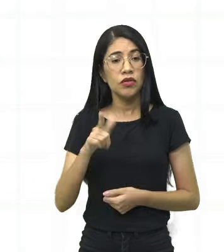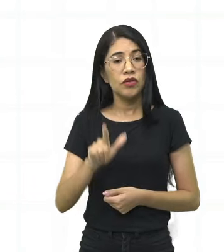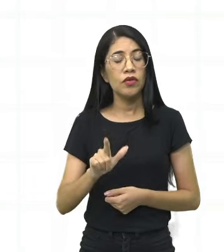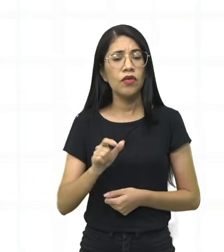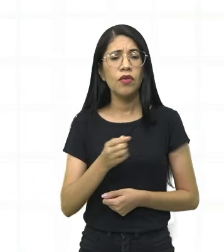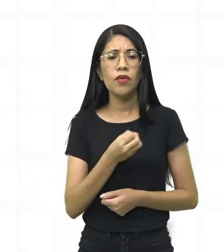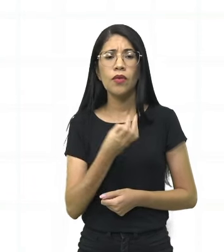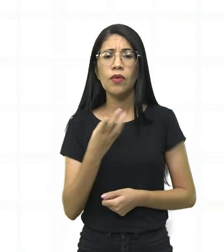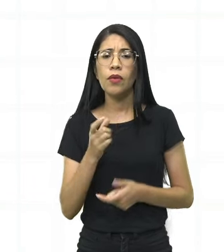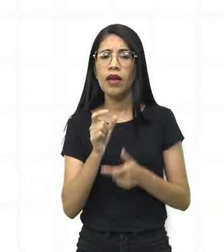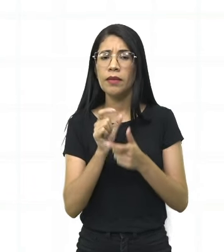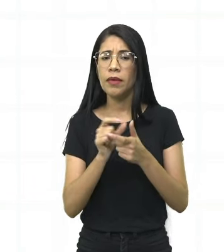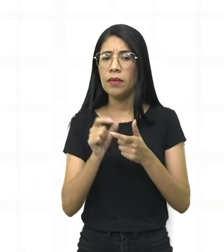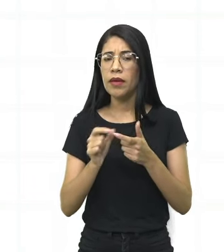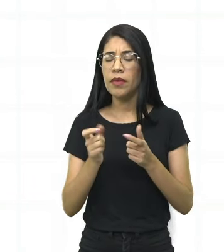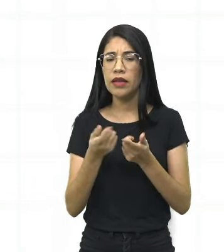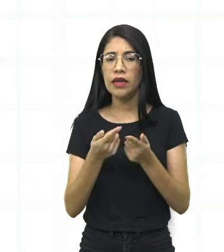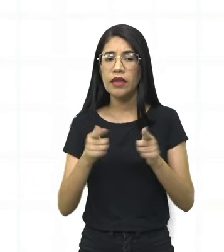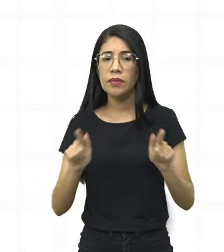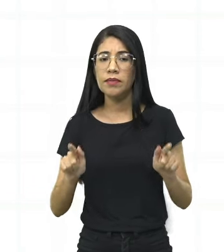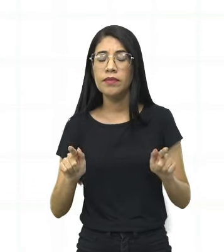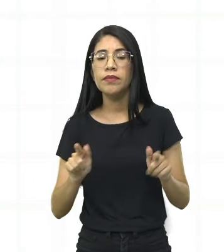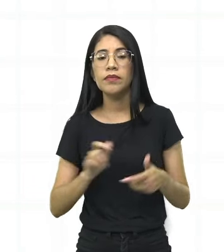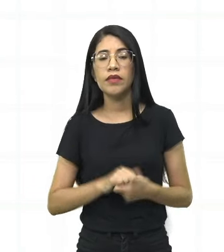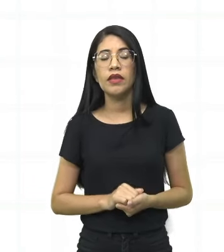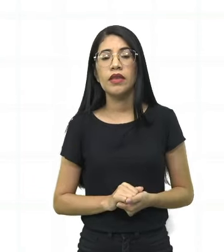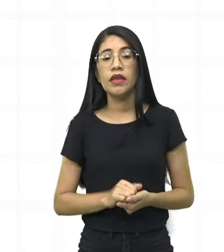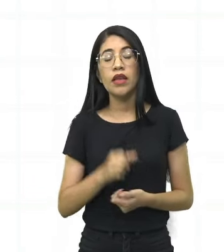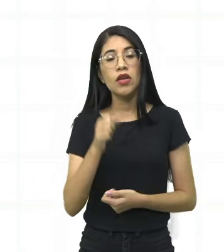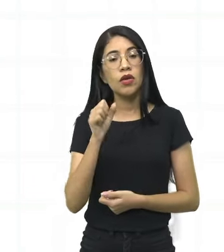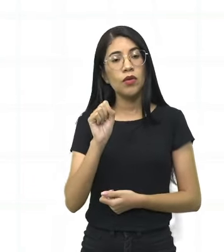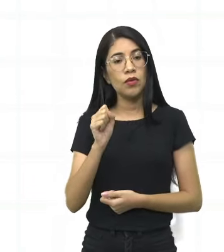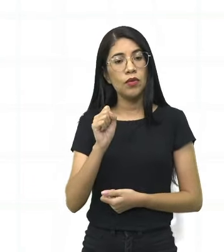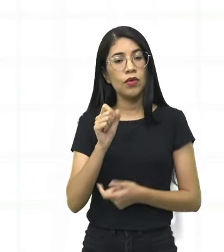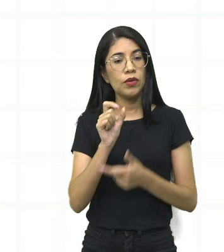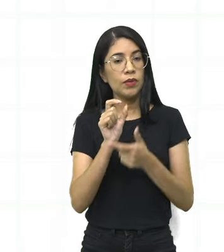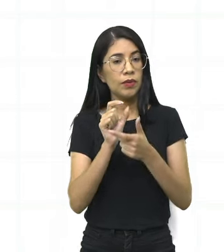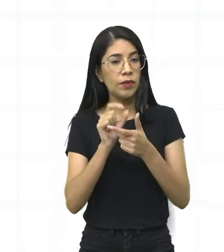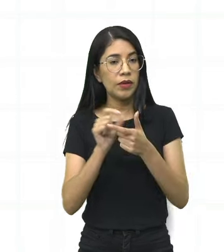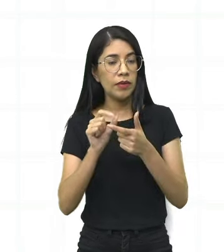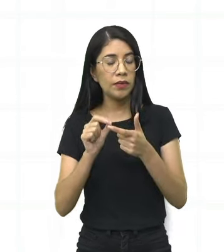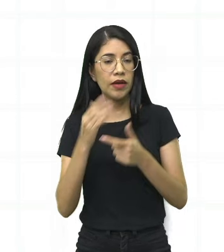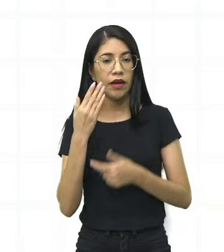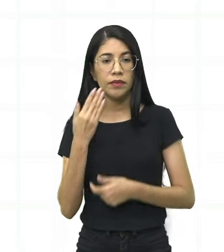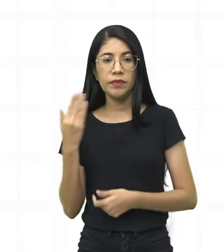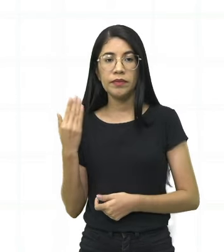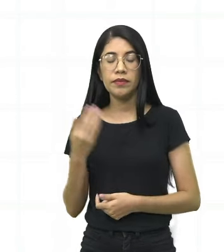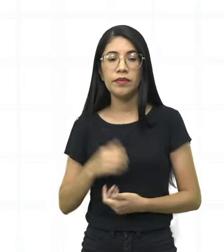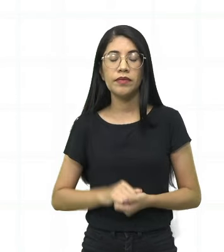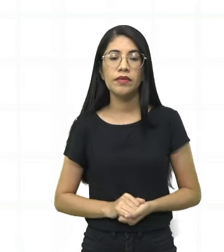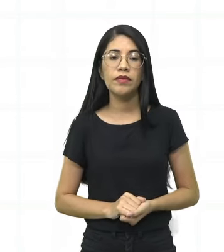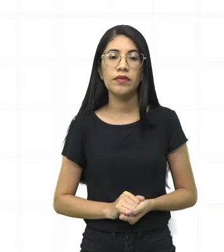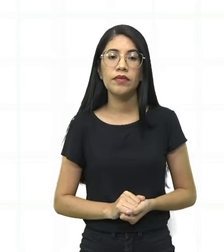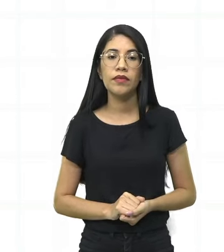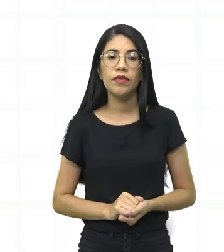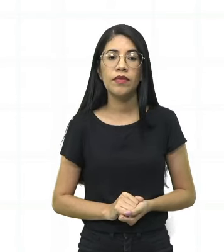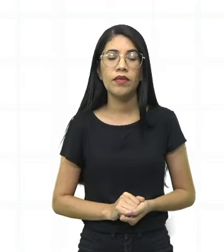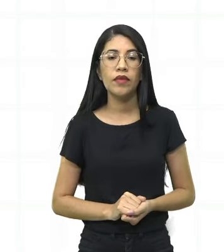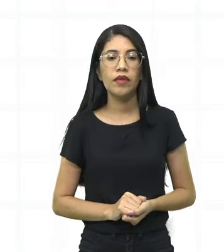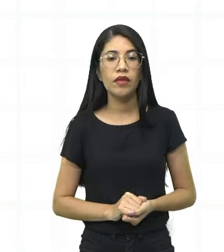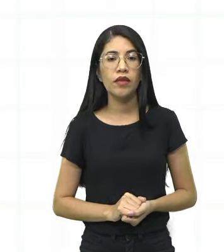Quantas sílabas gramaticais esse verso tem? Nós temos oito. Um, dois, três,